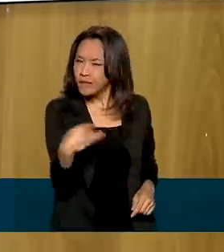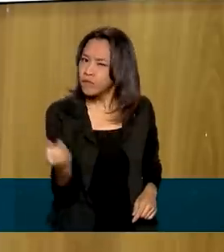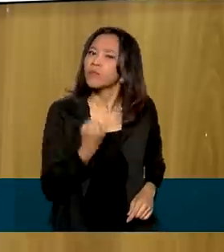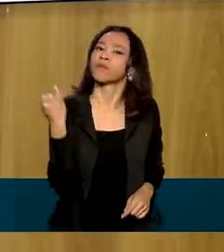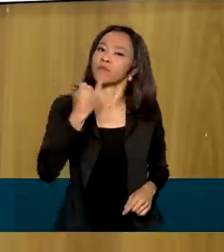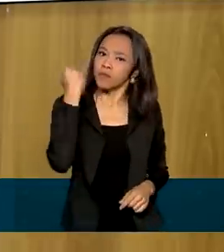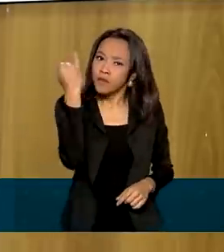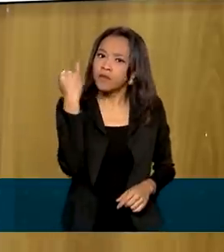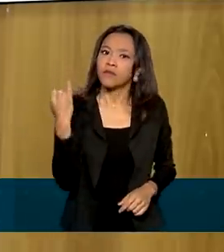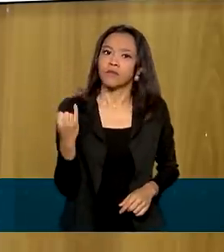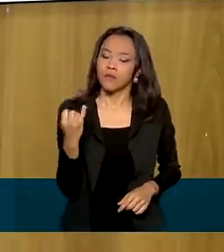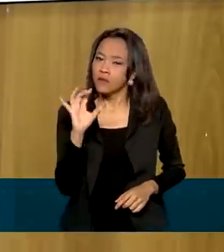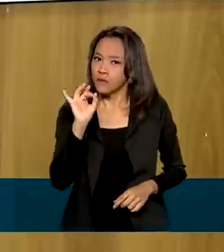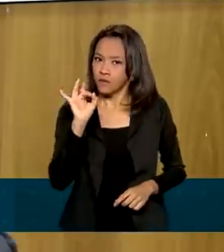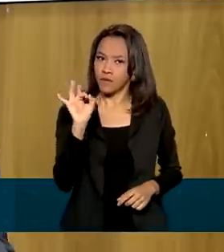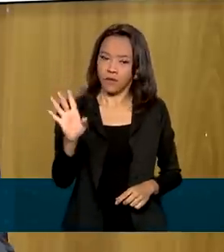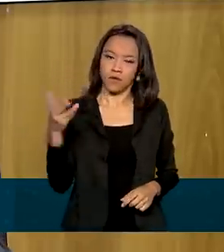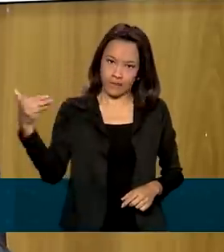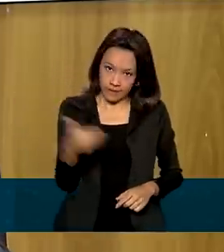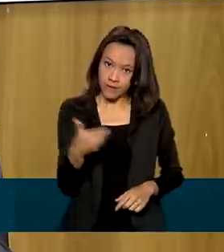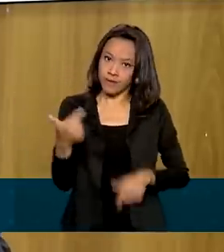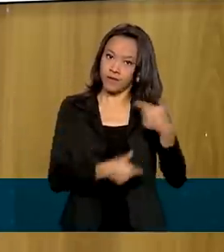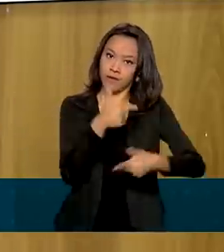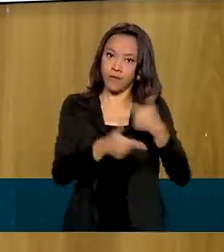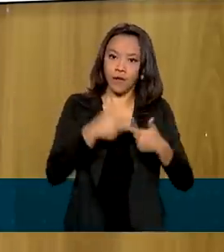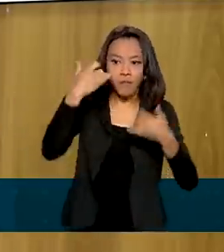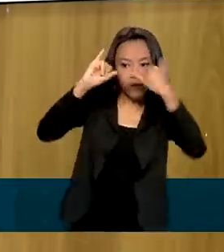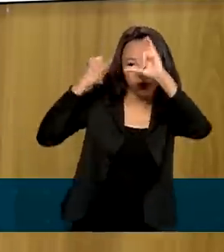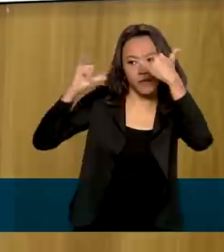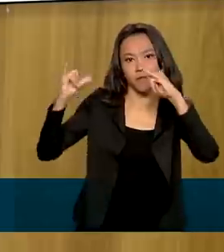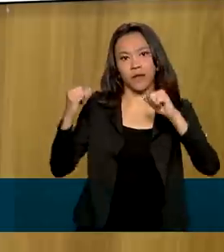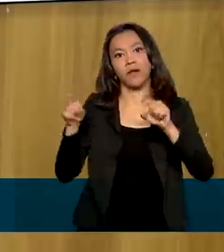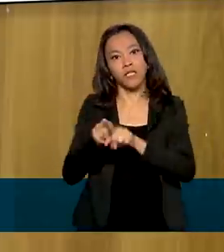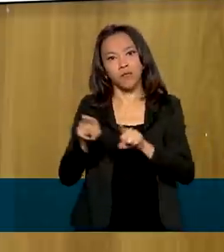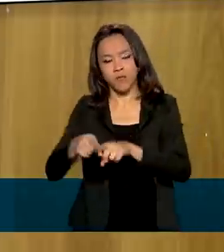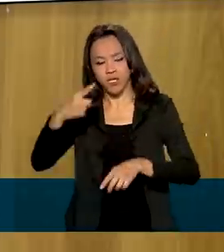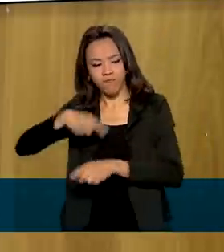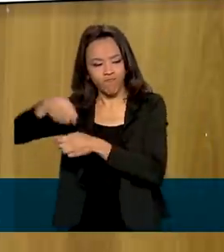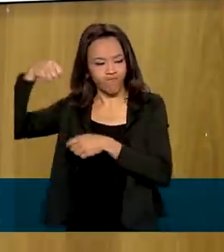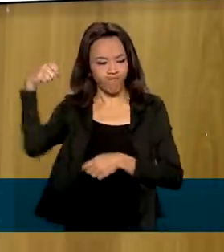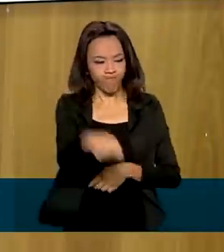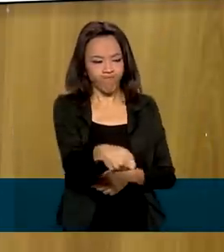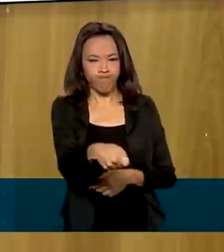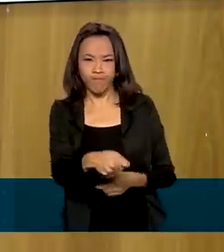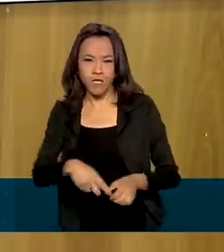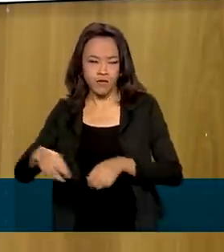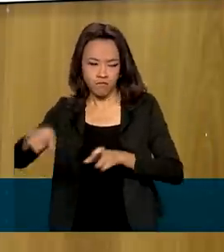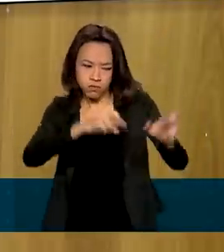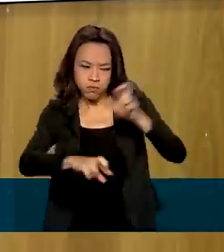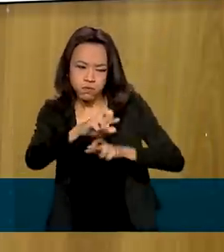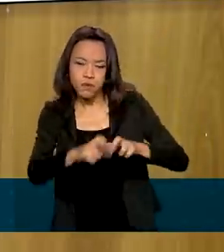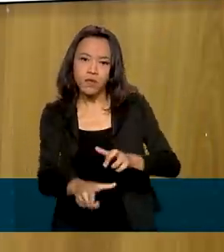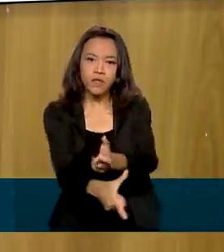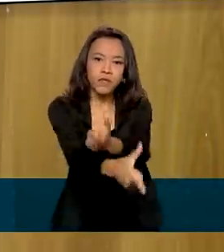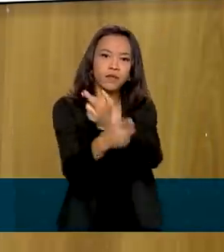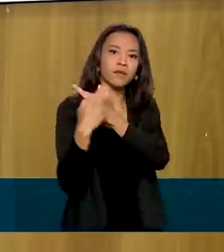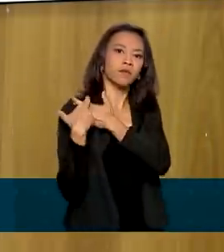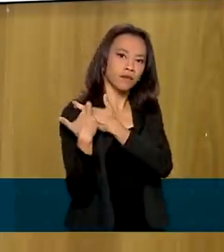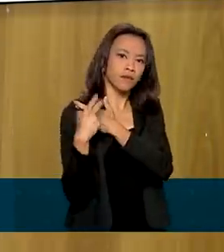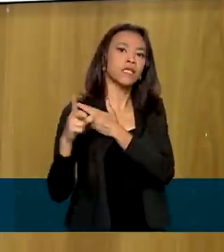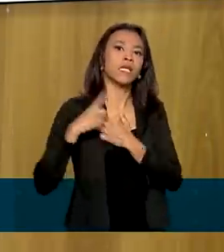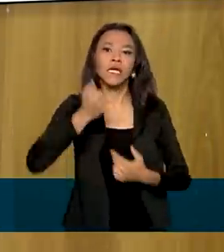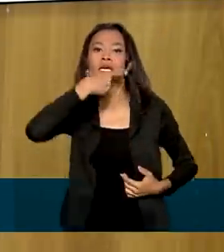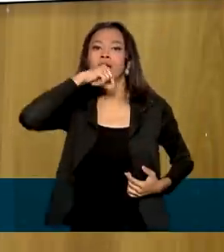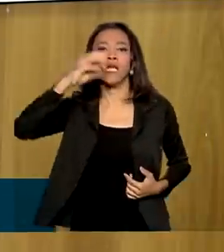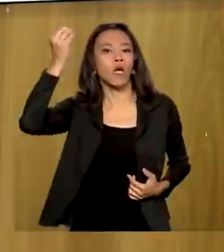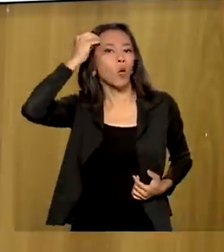muito importante, não só esse trabalho preventivo, mas também um trabalho repressivo com investigação e com responsabilização dos